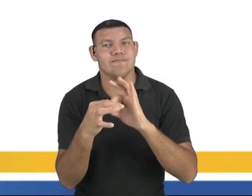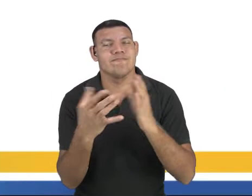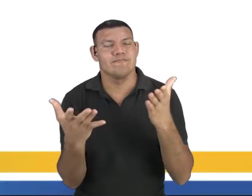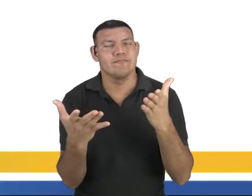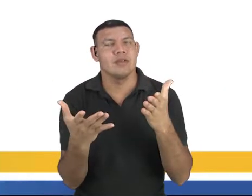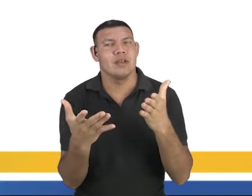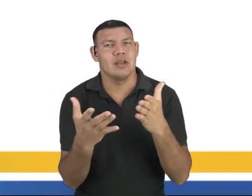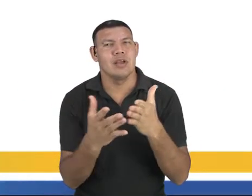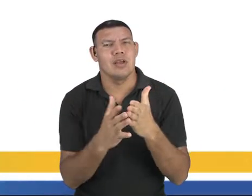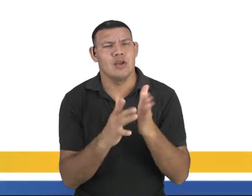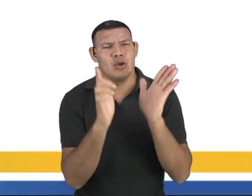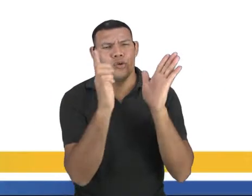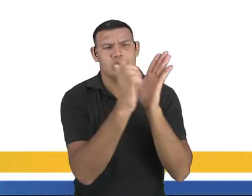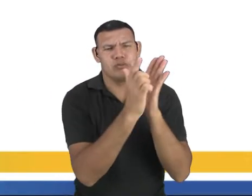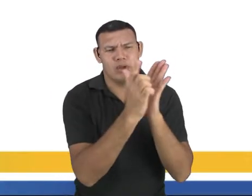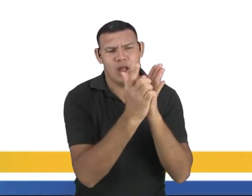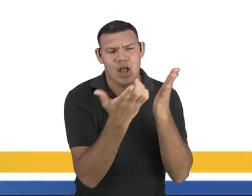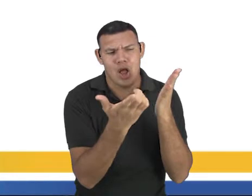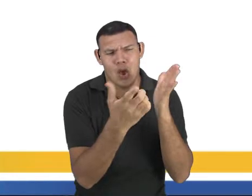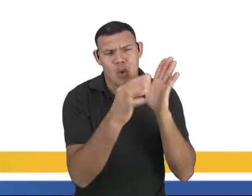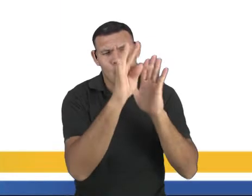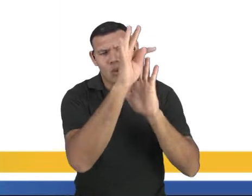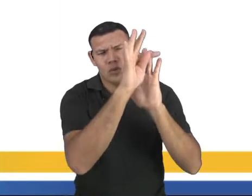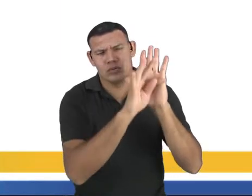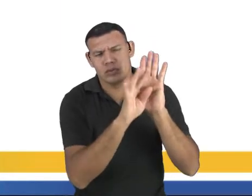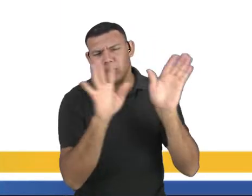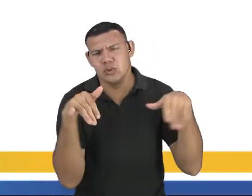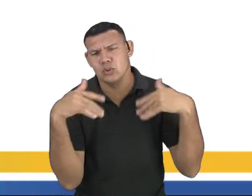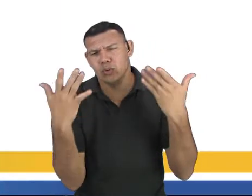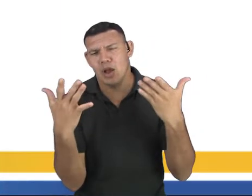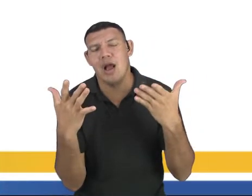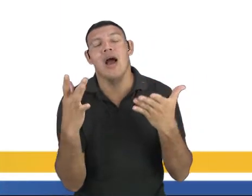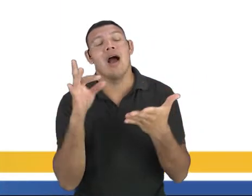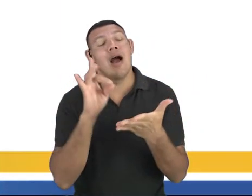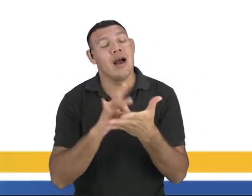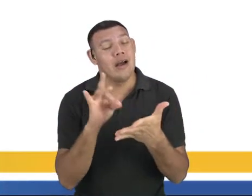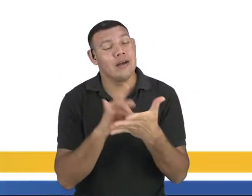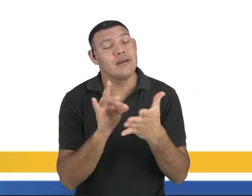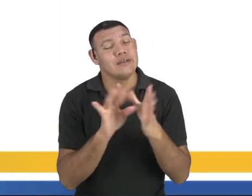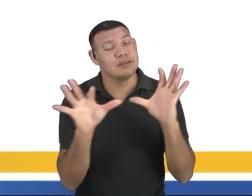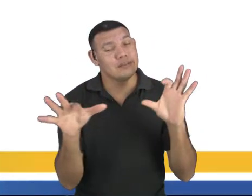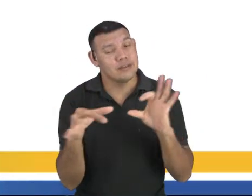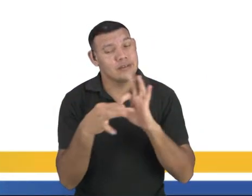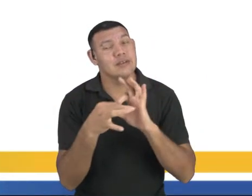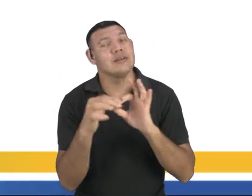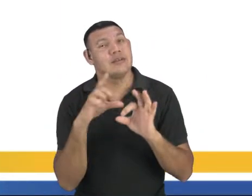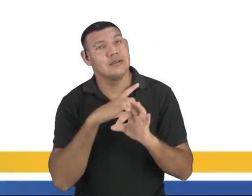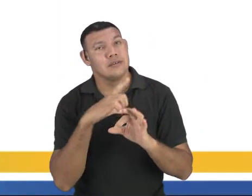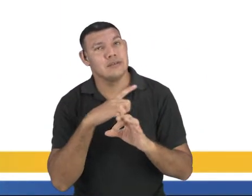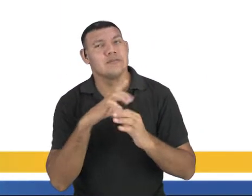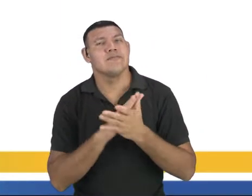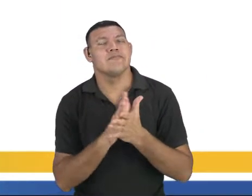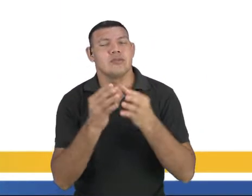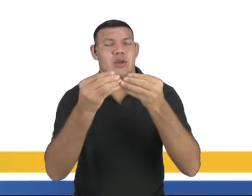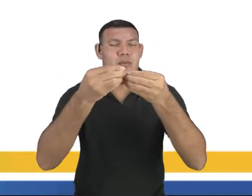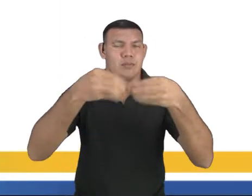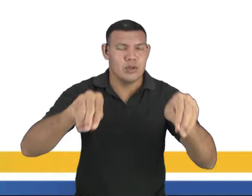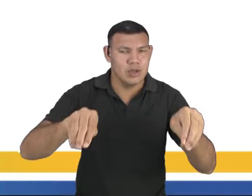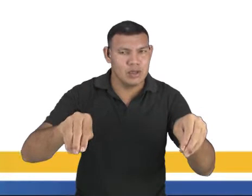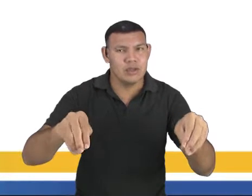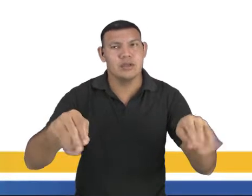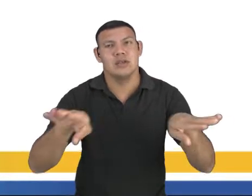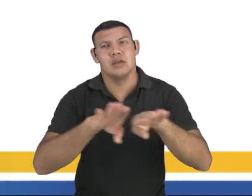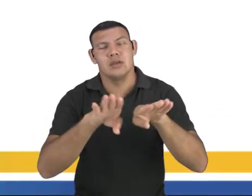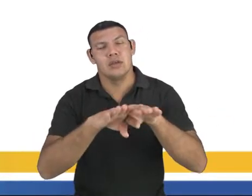daquele papel, tirar do texto e trazer para a realidade com algumas consequências ou com causas que aquilo